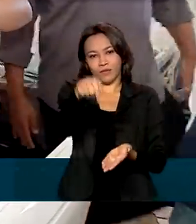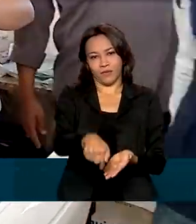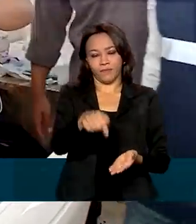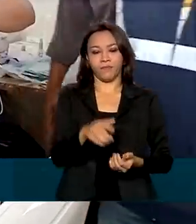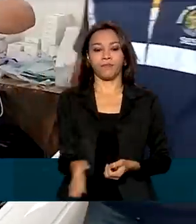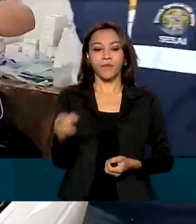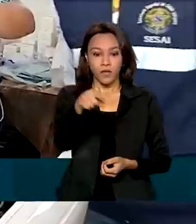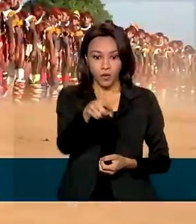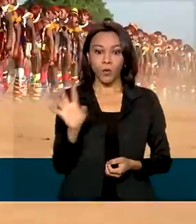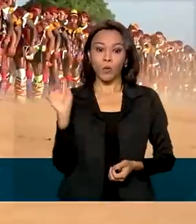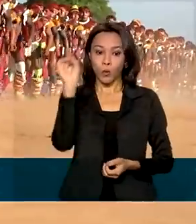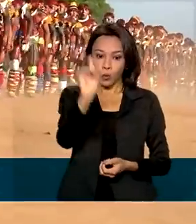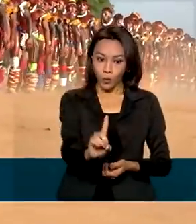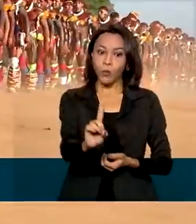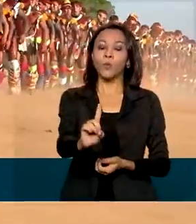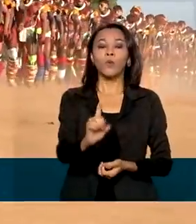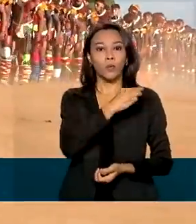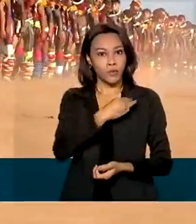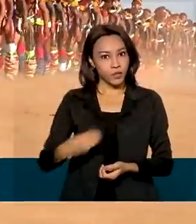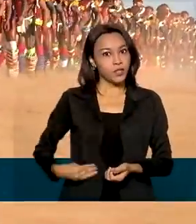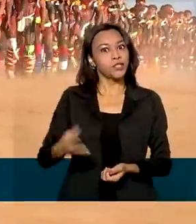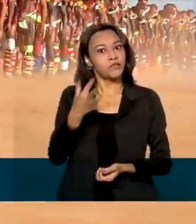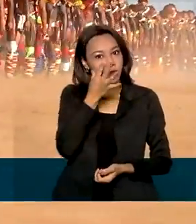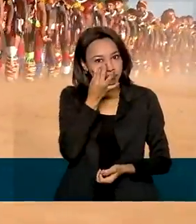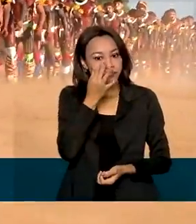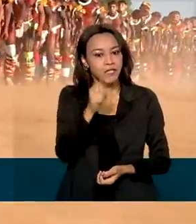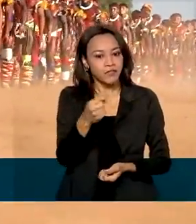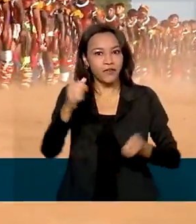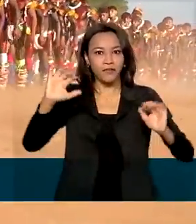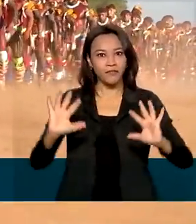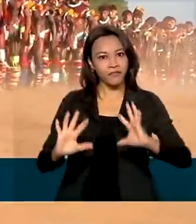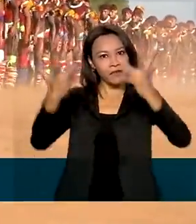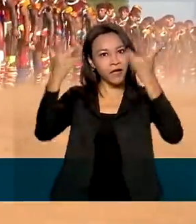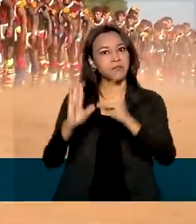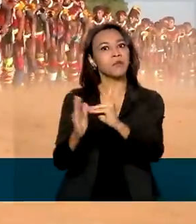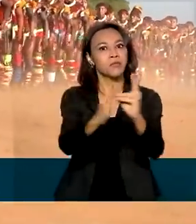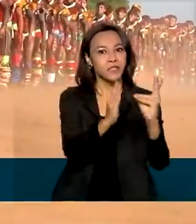acompanhou o atendimento e foi recebido com festa pelos indígenas.